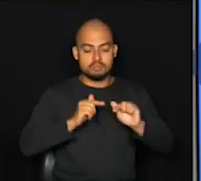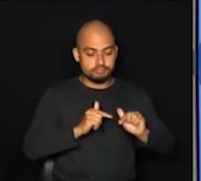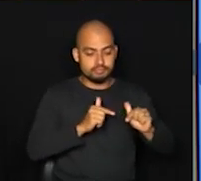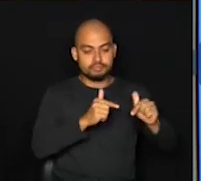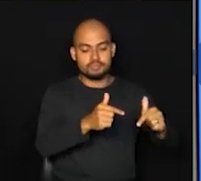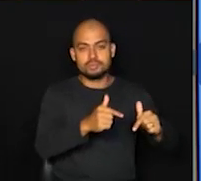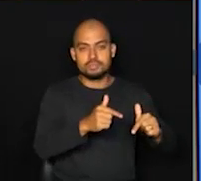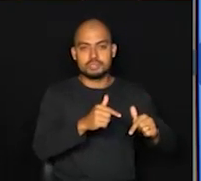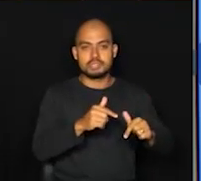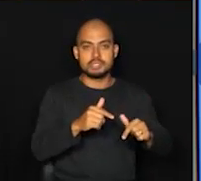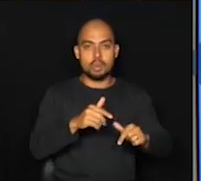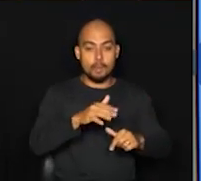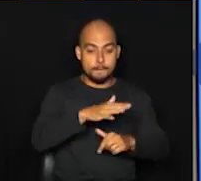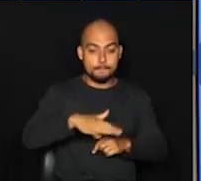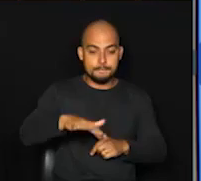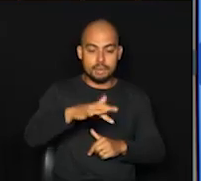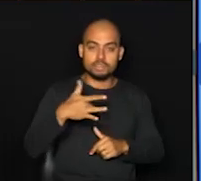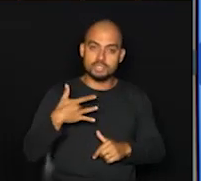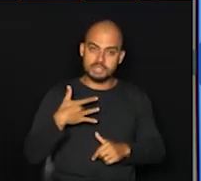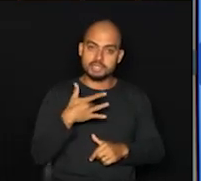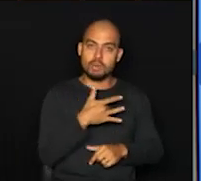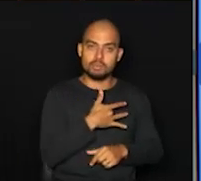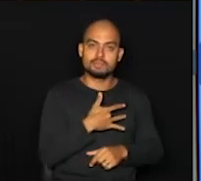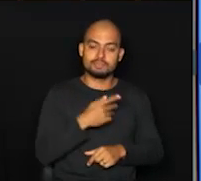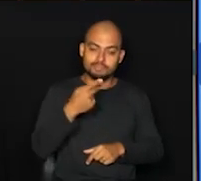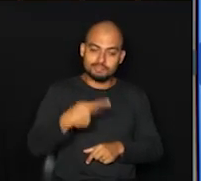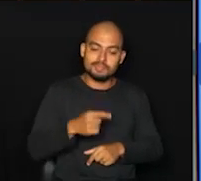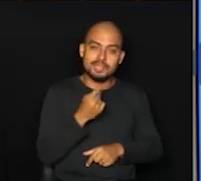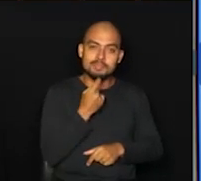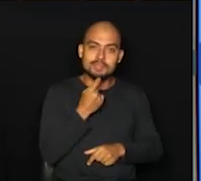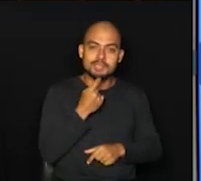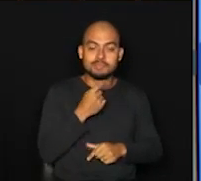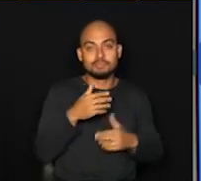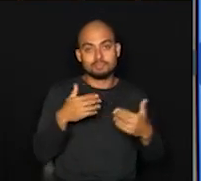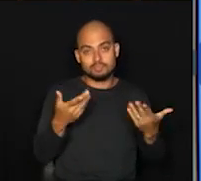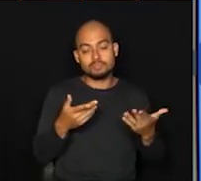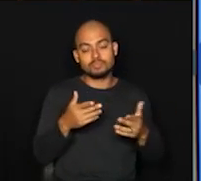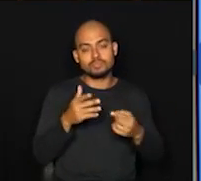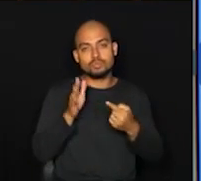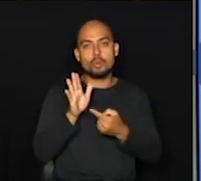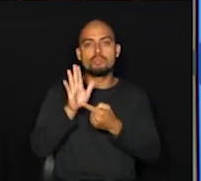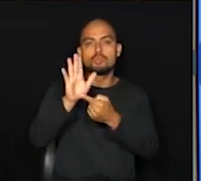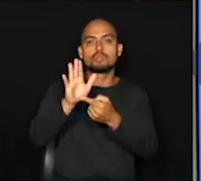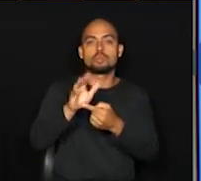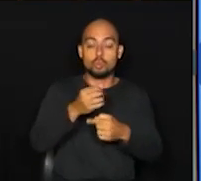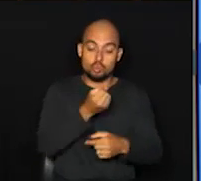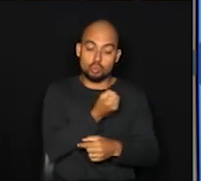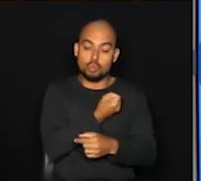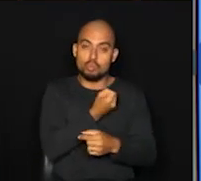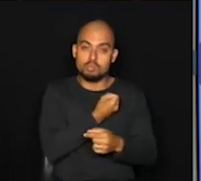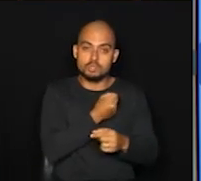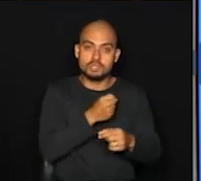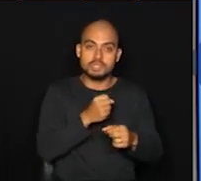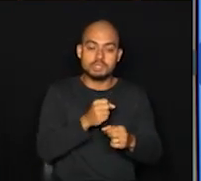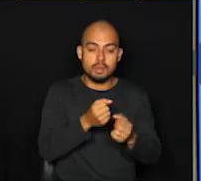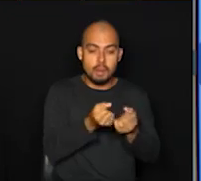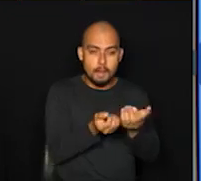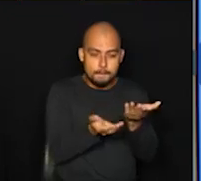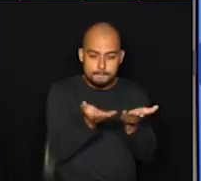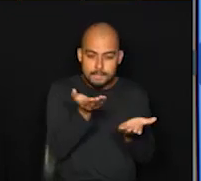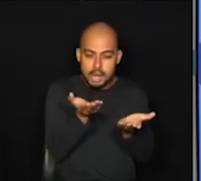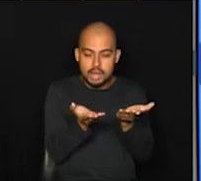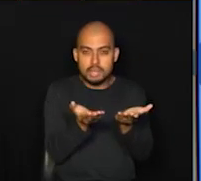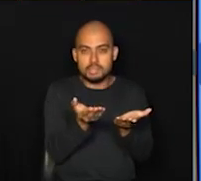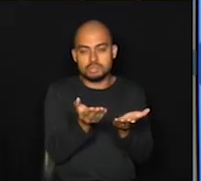centros de saúde aqui de Campinas. Por isso, foi apresentado também um balanço dessas atividades. Olha, para você ter uma ideia,